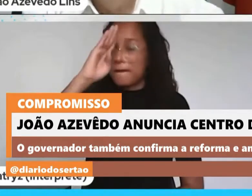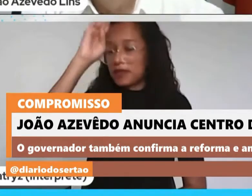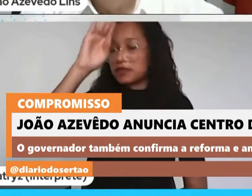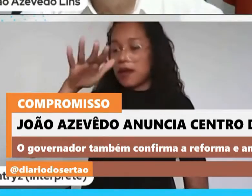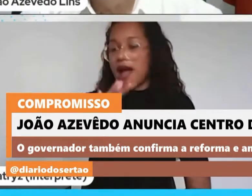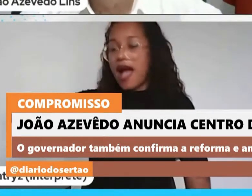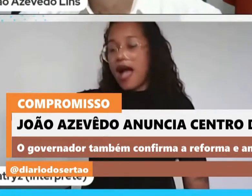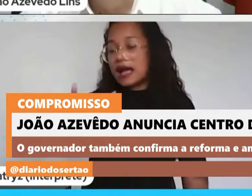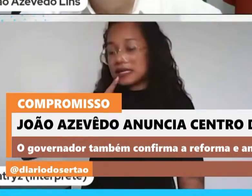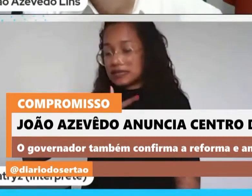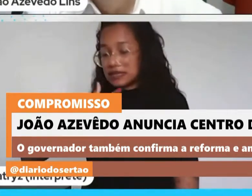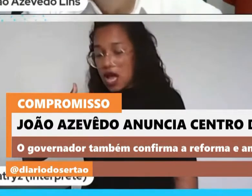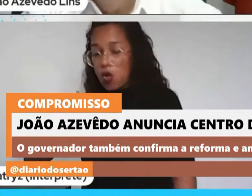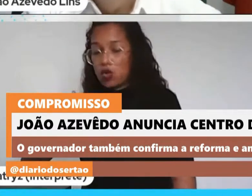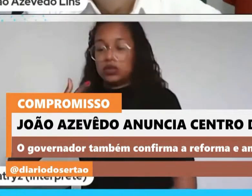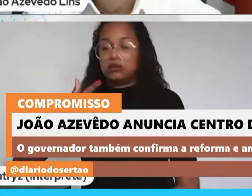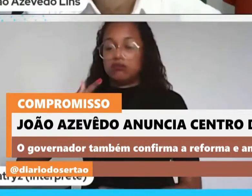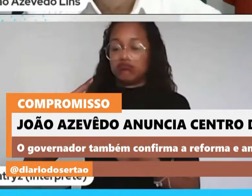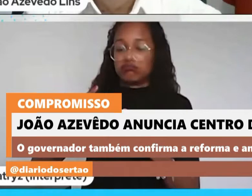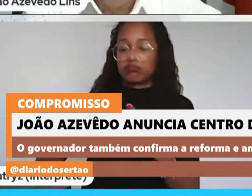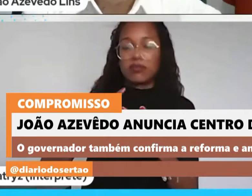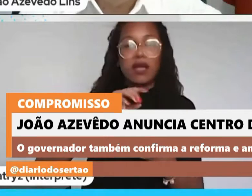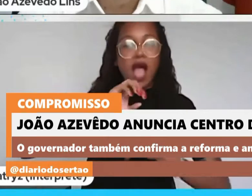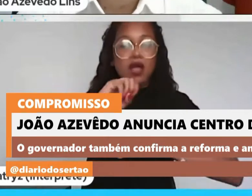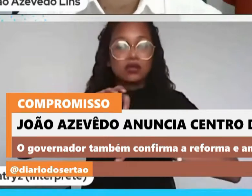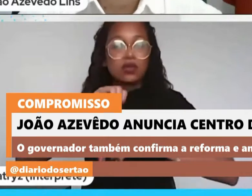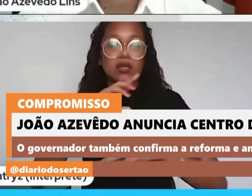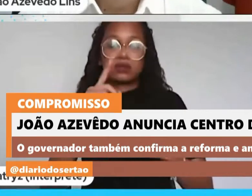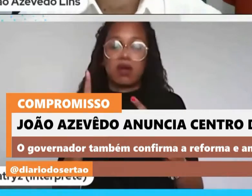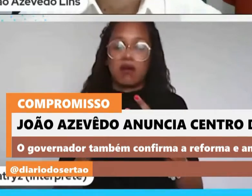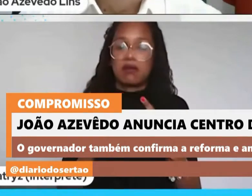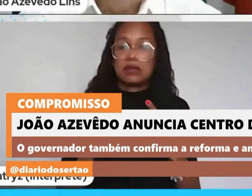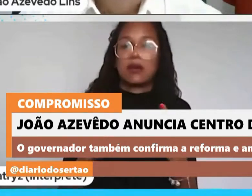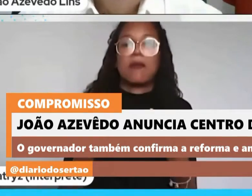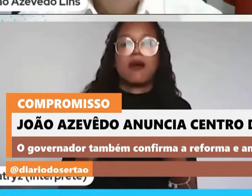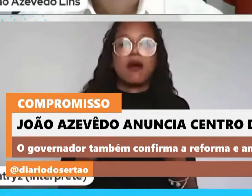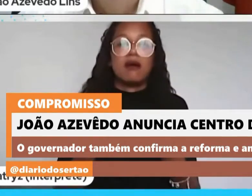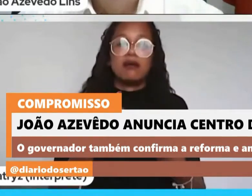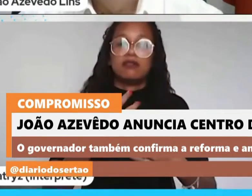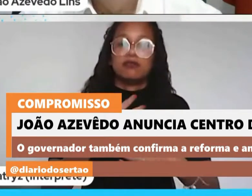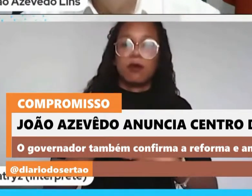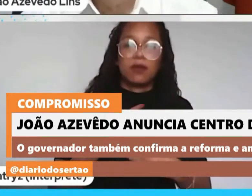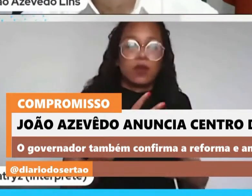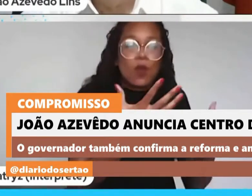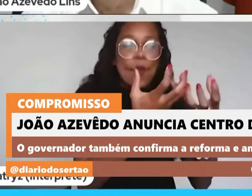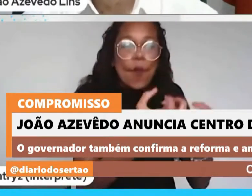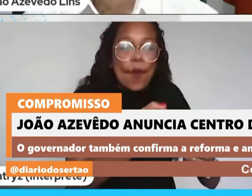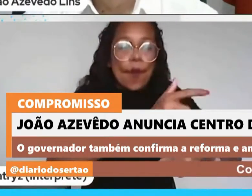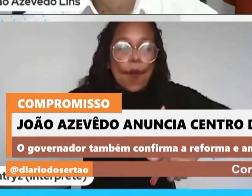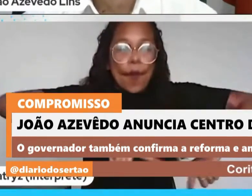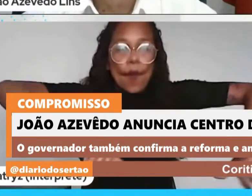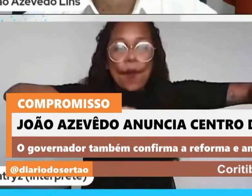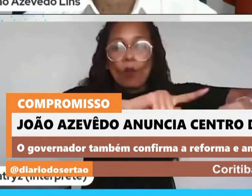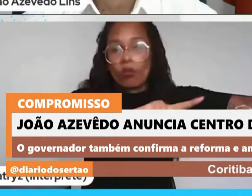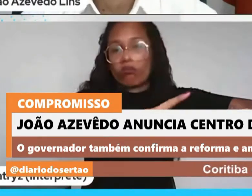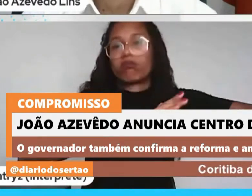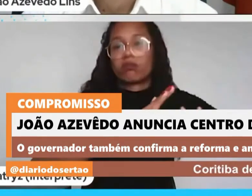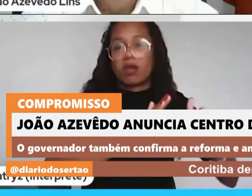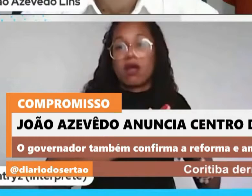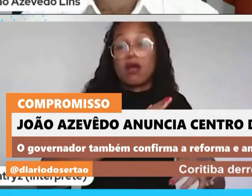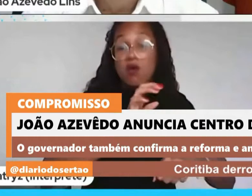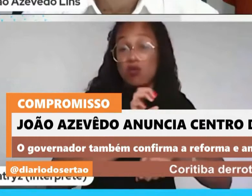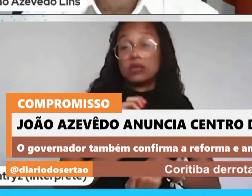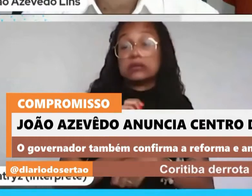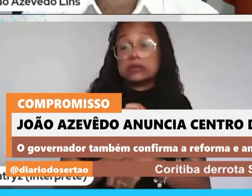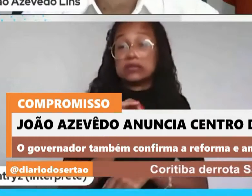saúde, educação e de enfrentamento e a convivência com a seca, no momento em que o Estado passa por uma situação,